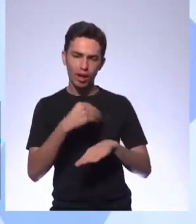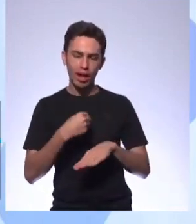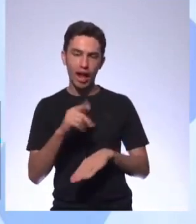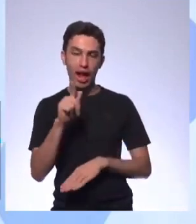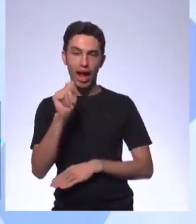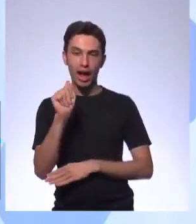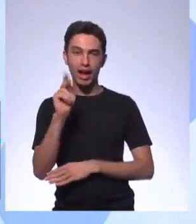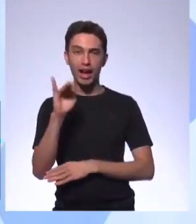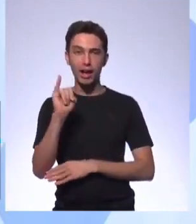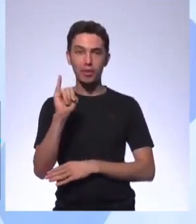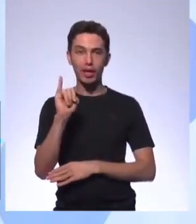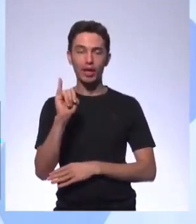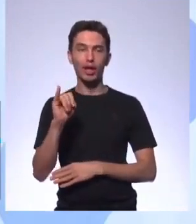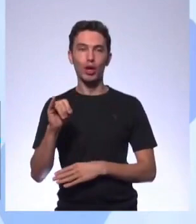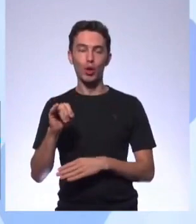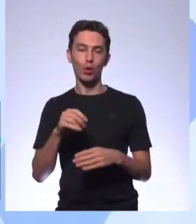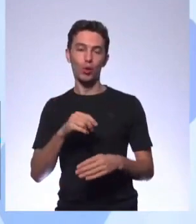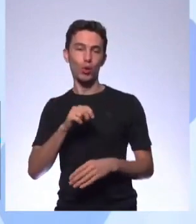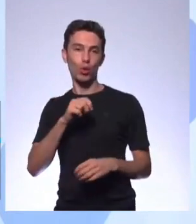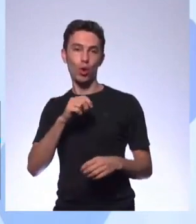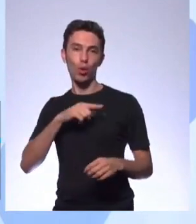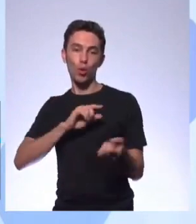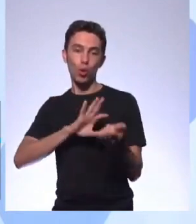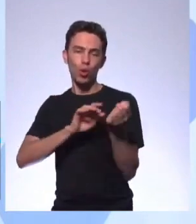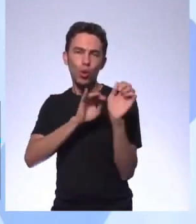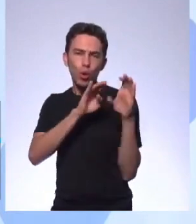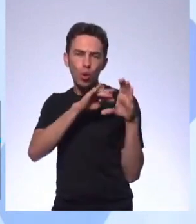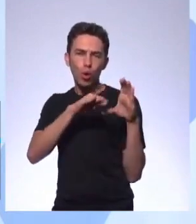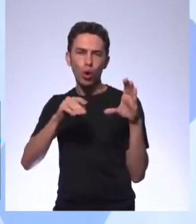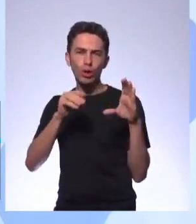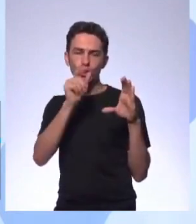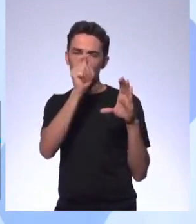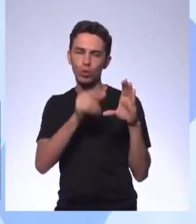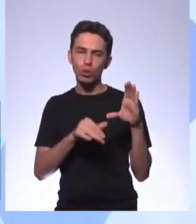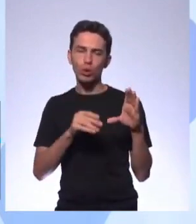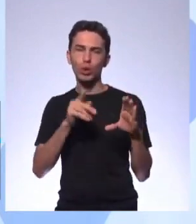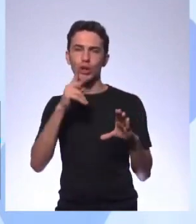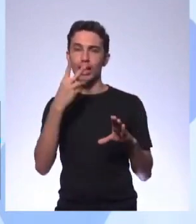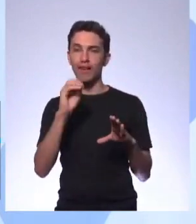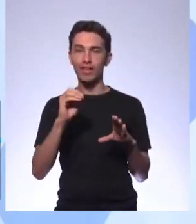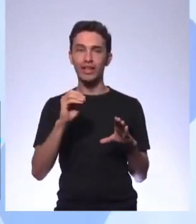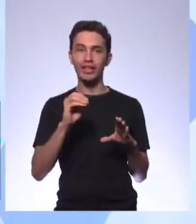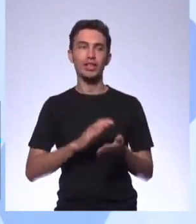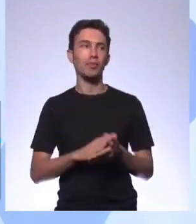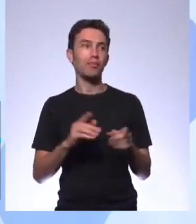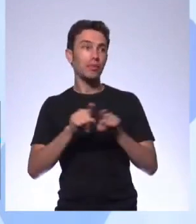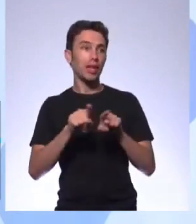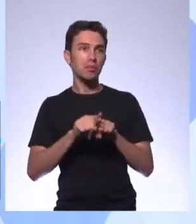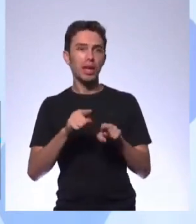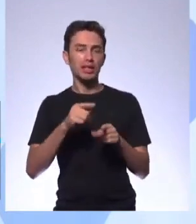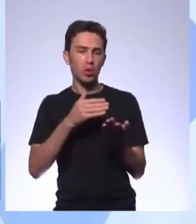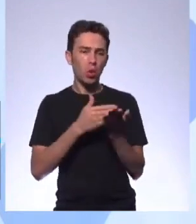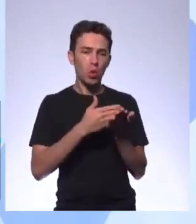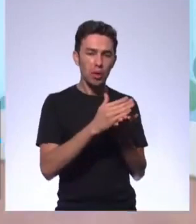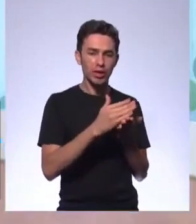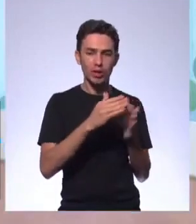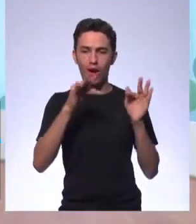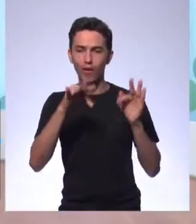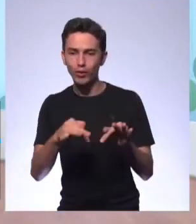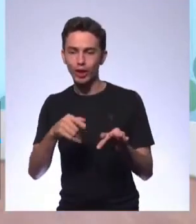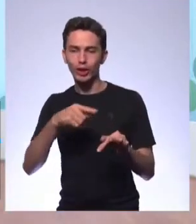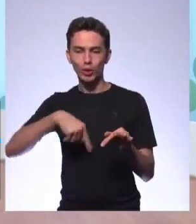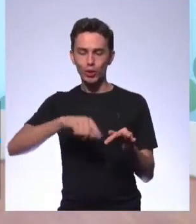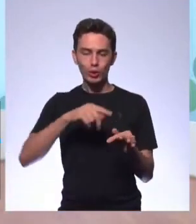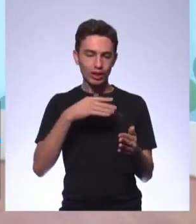Gabi indica o livro, O Código da Vinte. O um livro que te prende do início ao fim. Sensacional. Pronto, vou ler